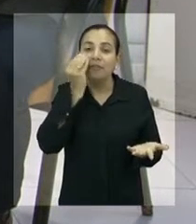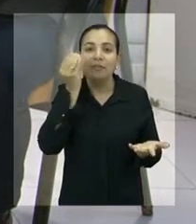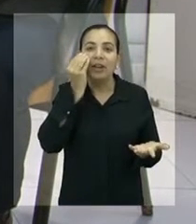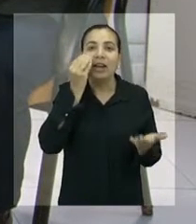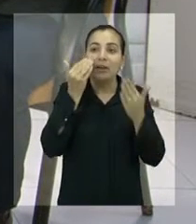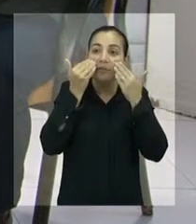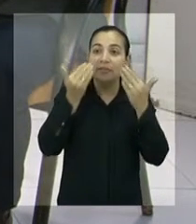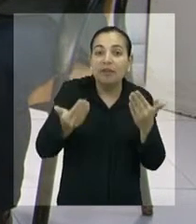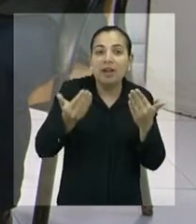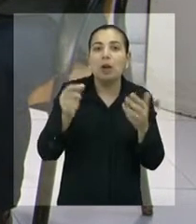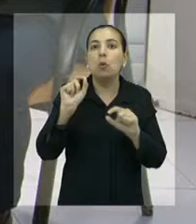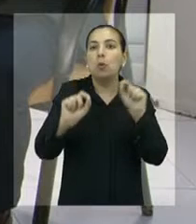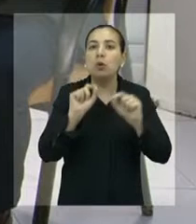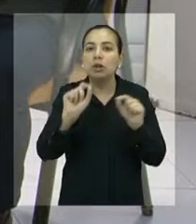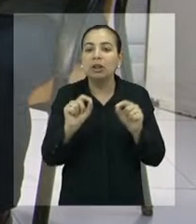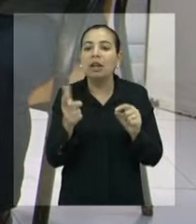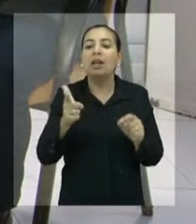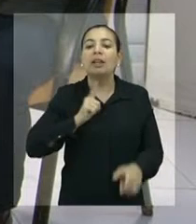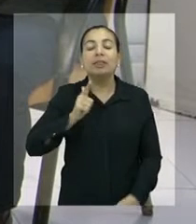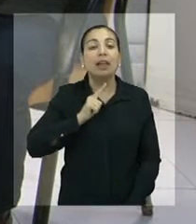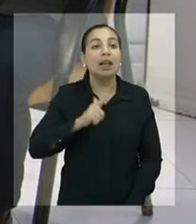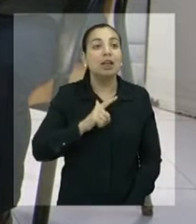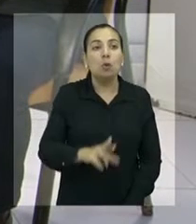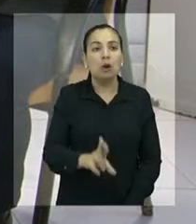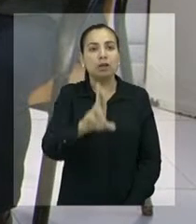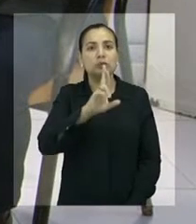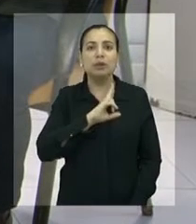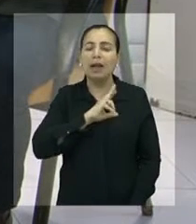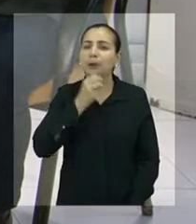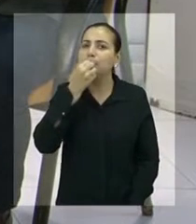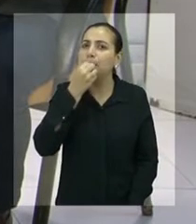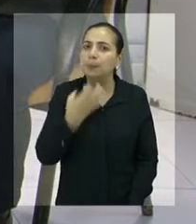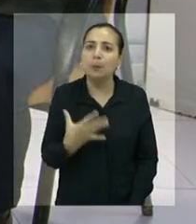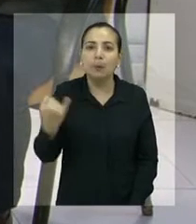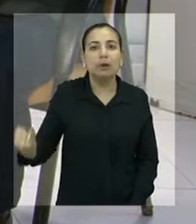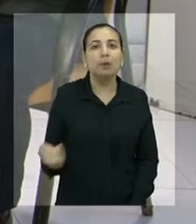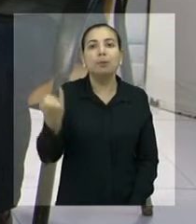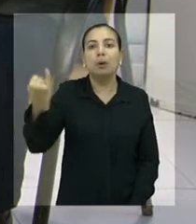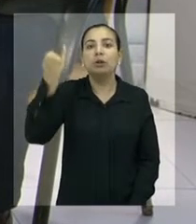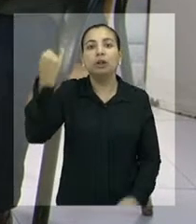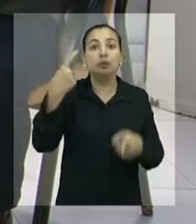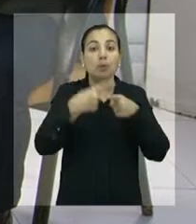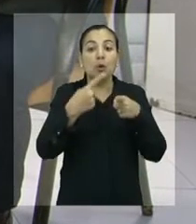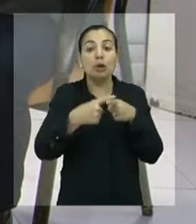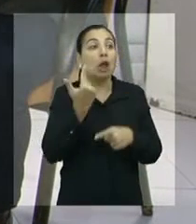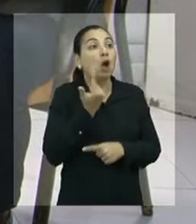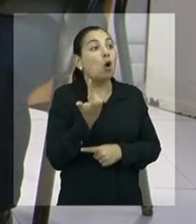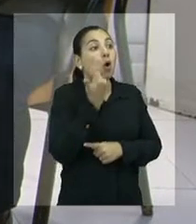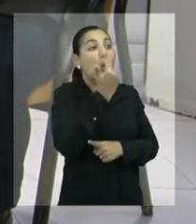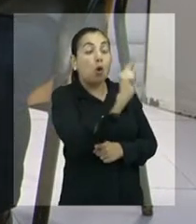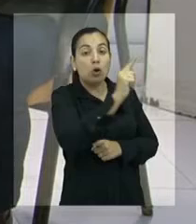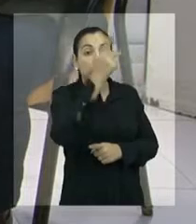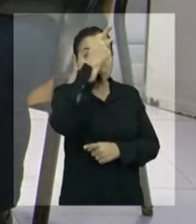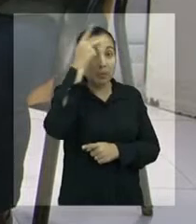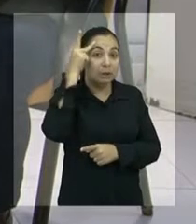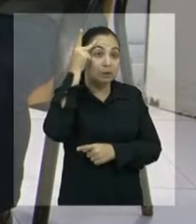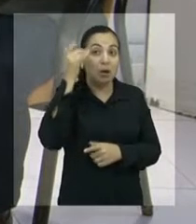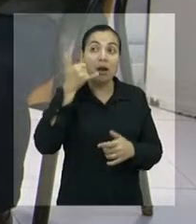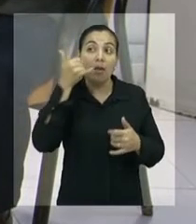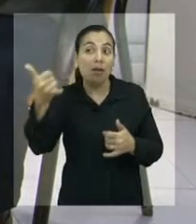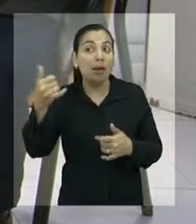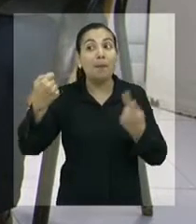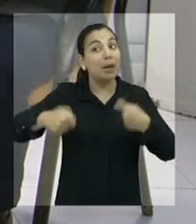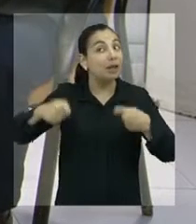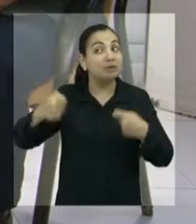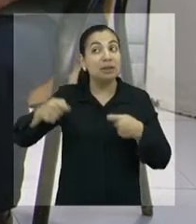de perto. O resultado é tão significativo que as pessoas de outros bairros estão ligando e, olha, eu quero o